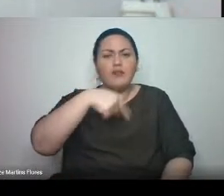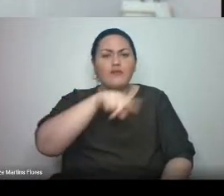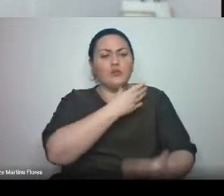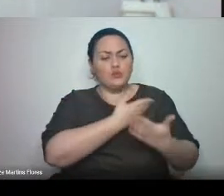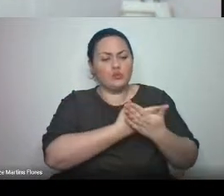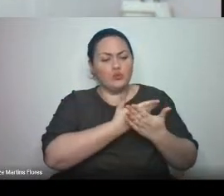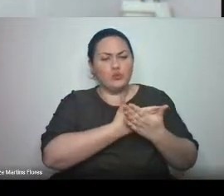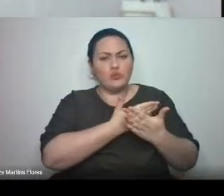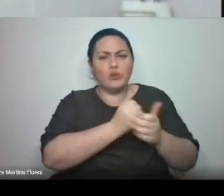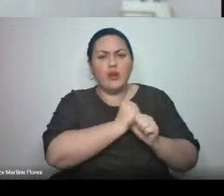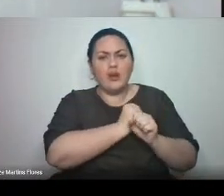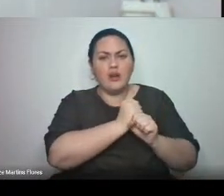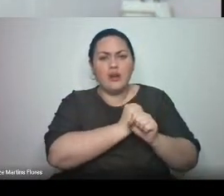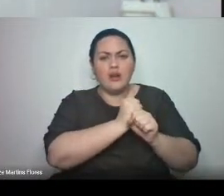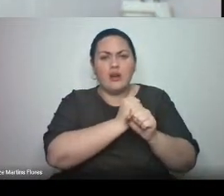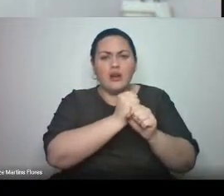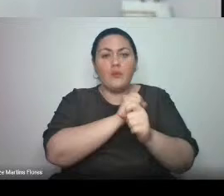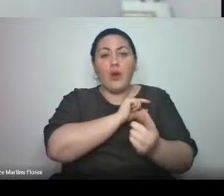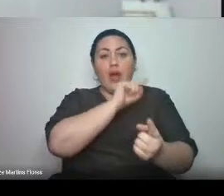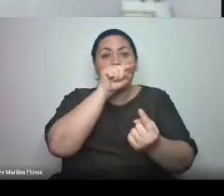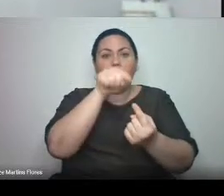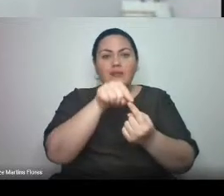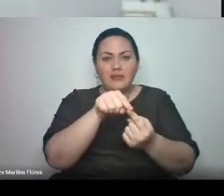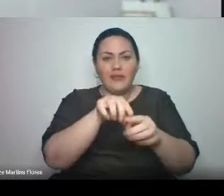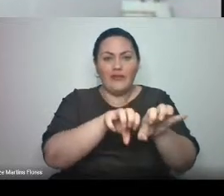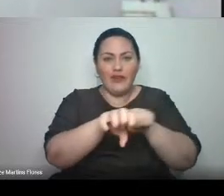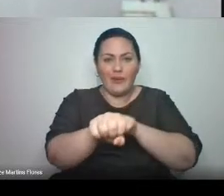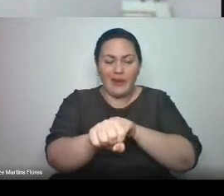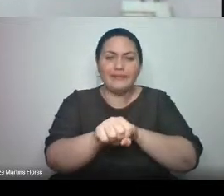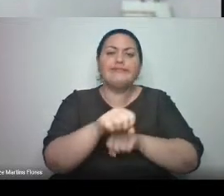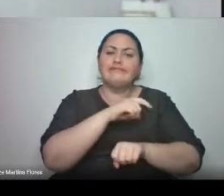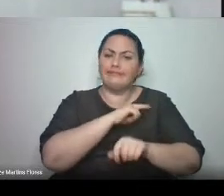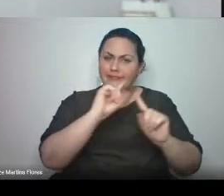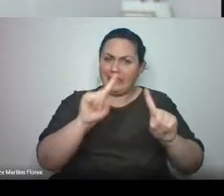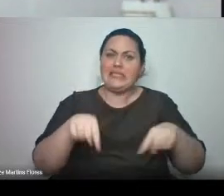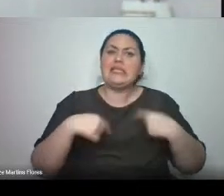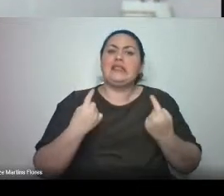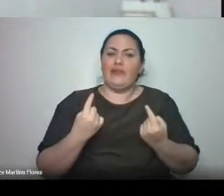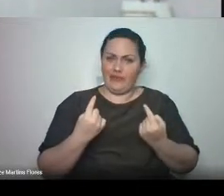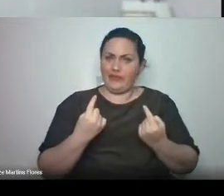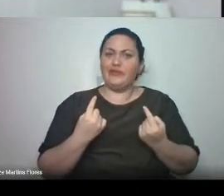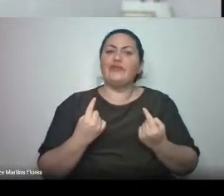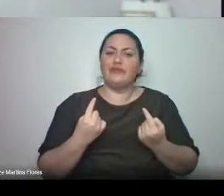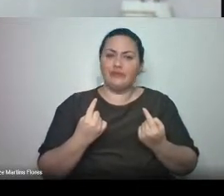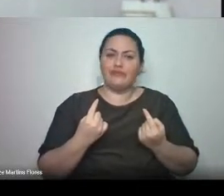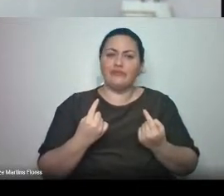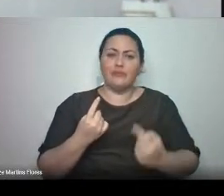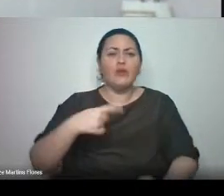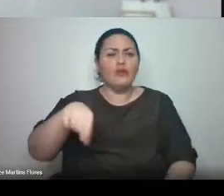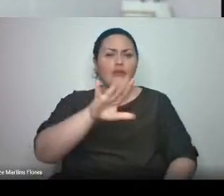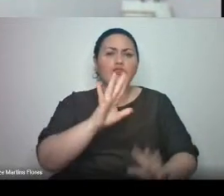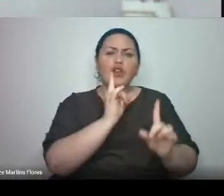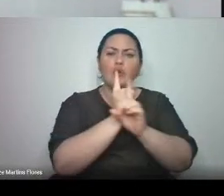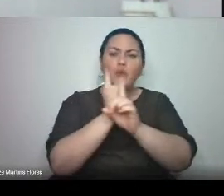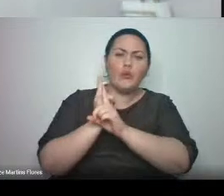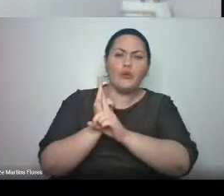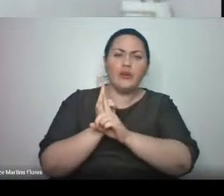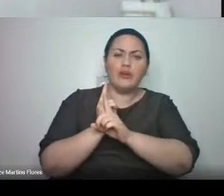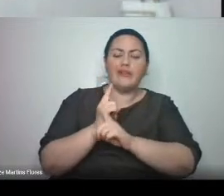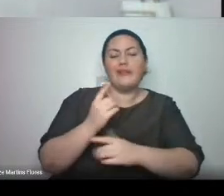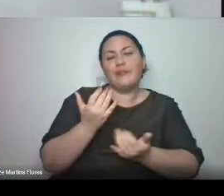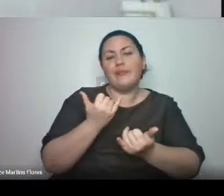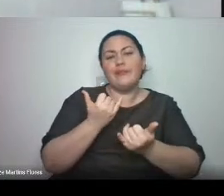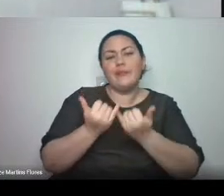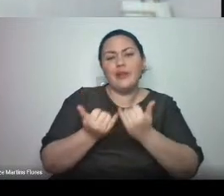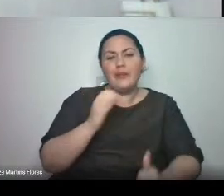envolve diversos desafios. Todos encontraram, alguns, a professora Carla, o querido